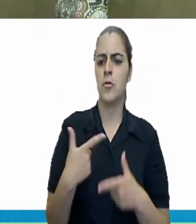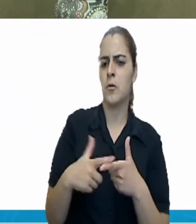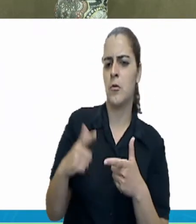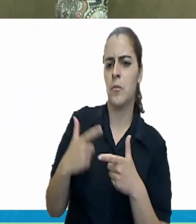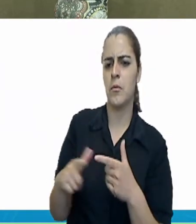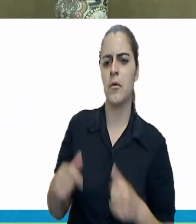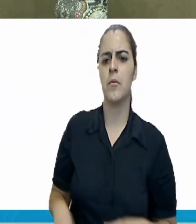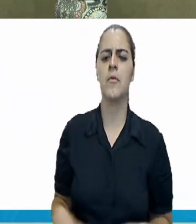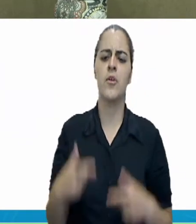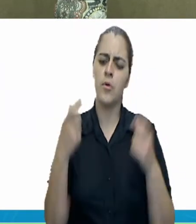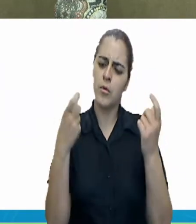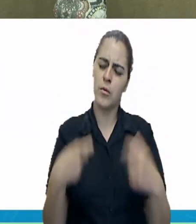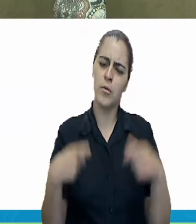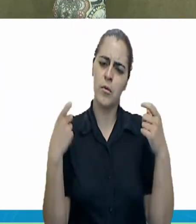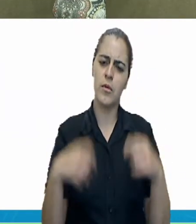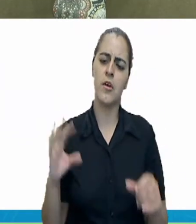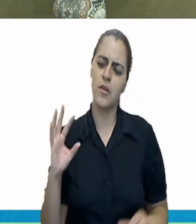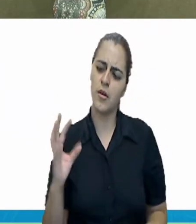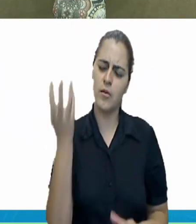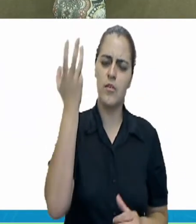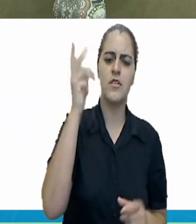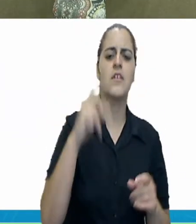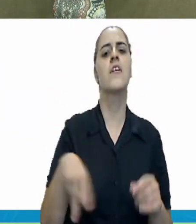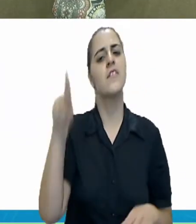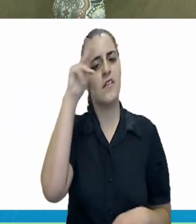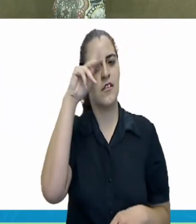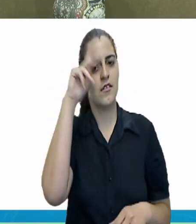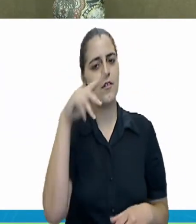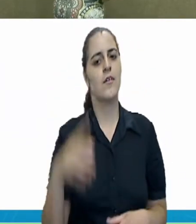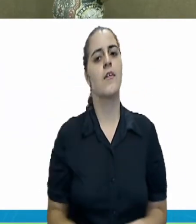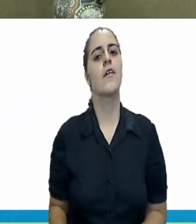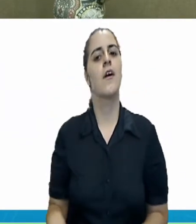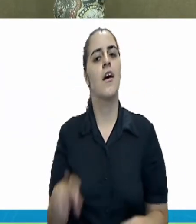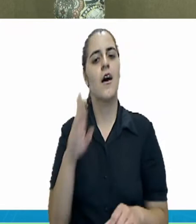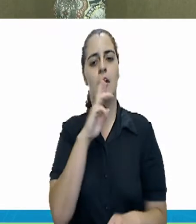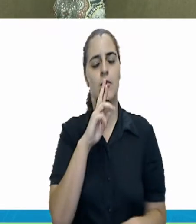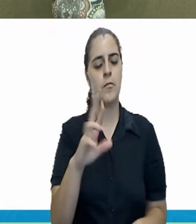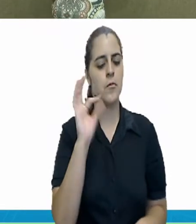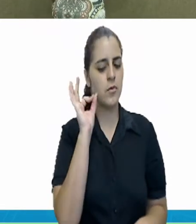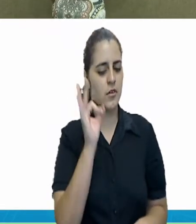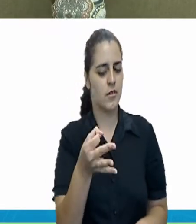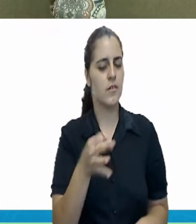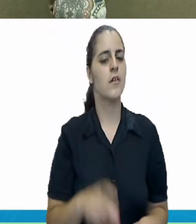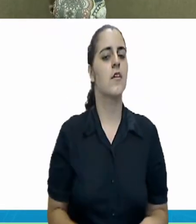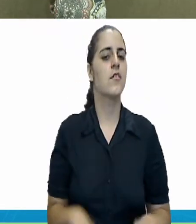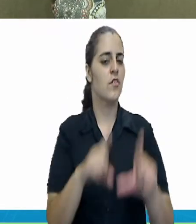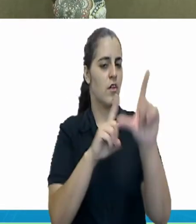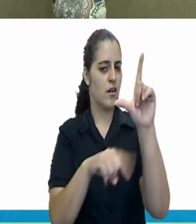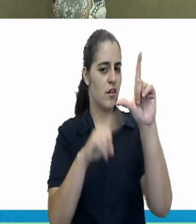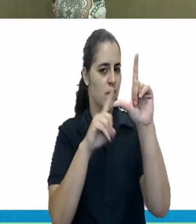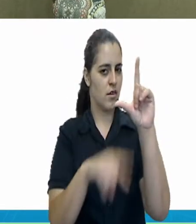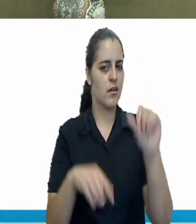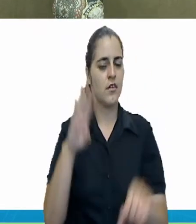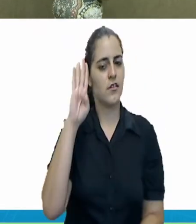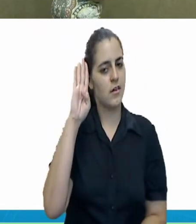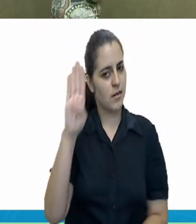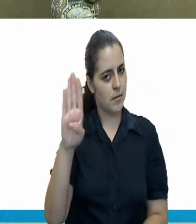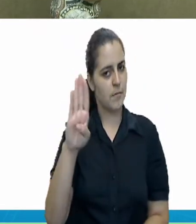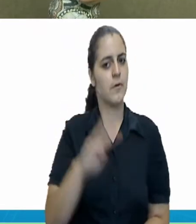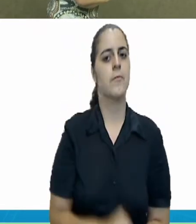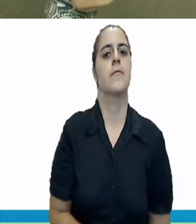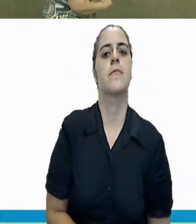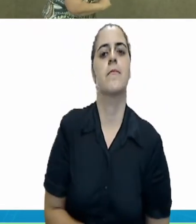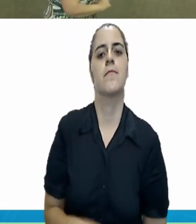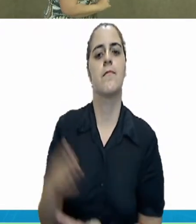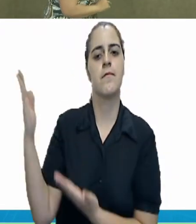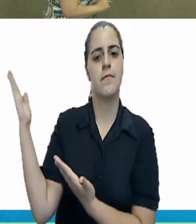e o lugar onde acontece a história. Então, a resposta coerente com o parágrafo